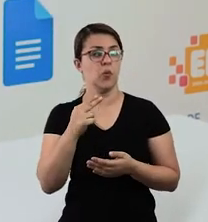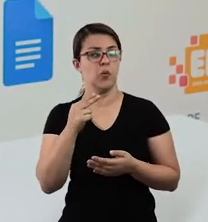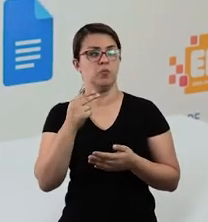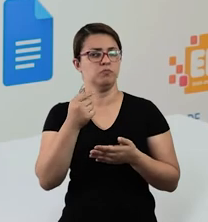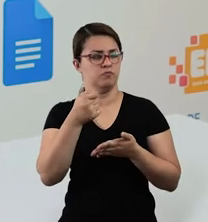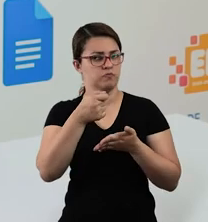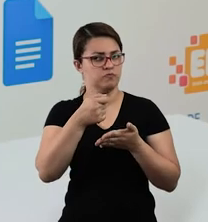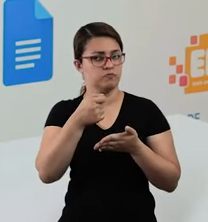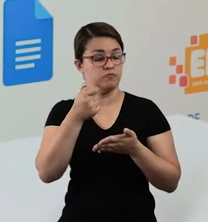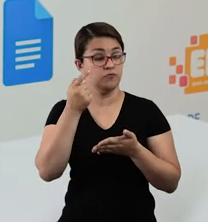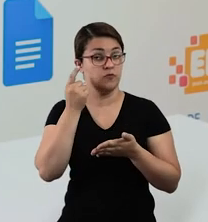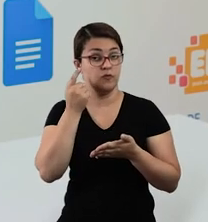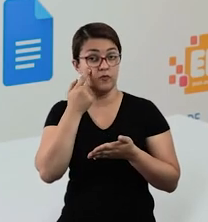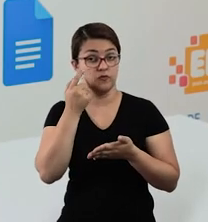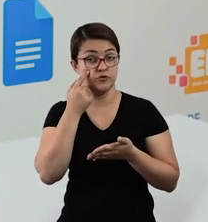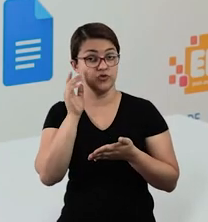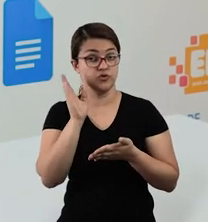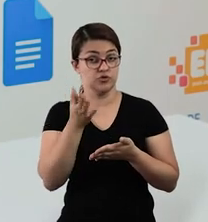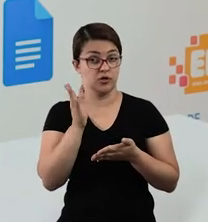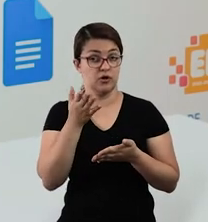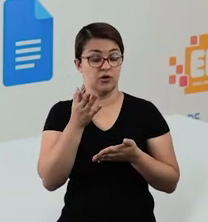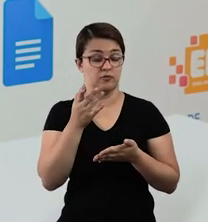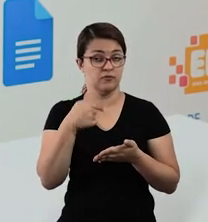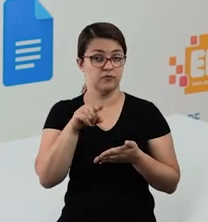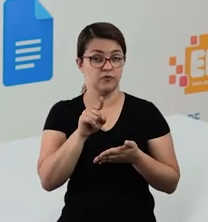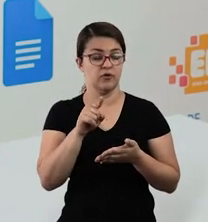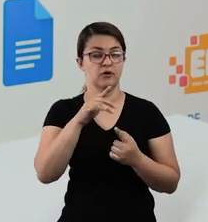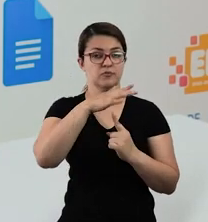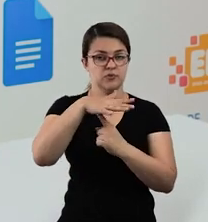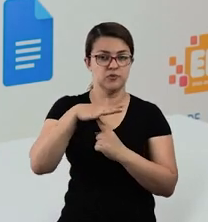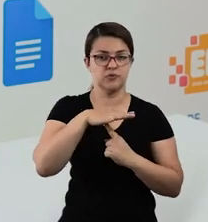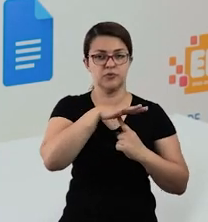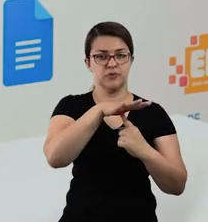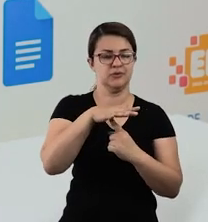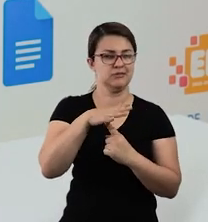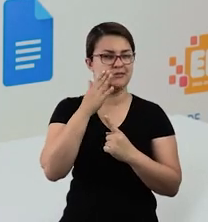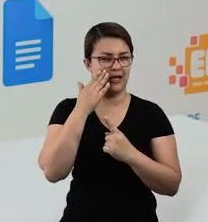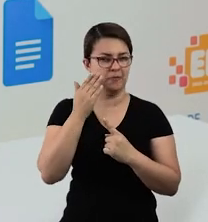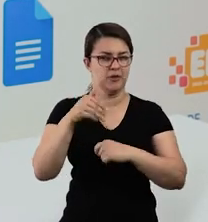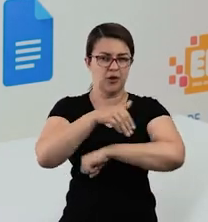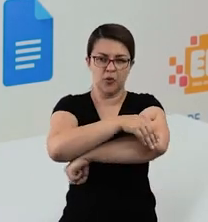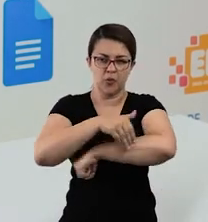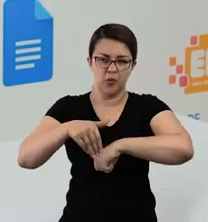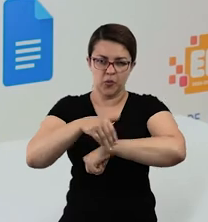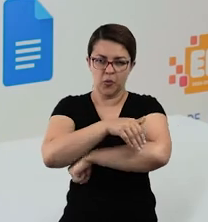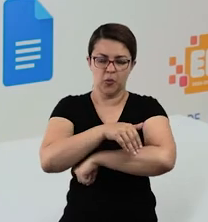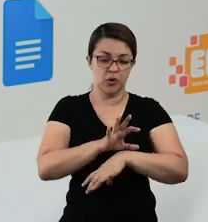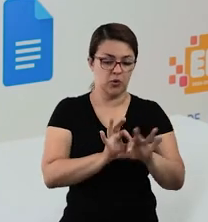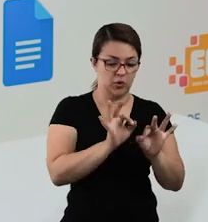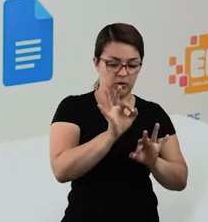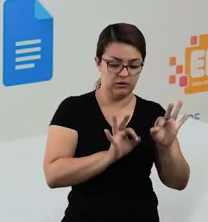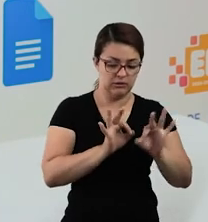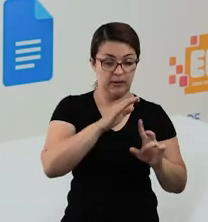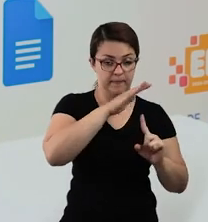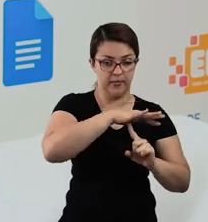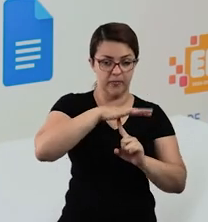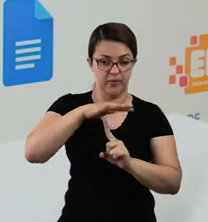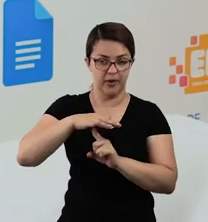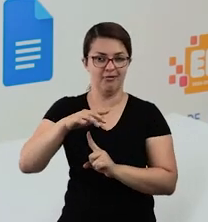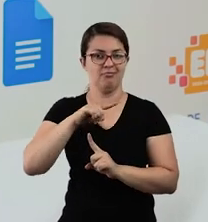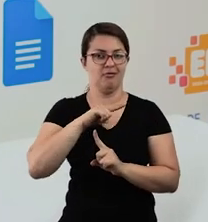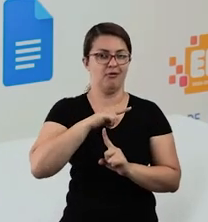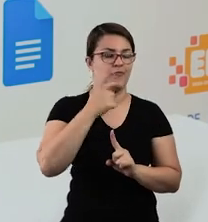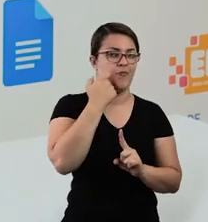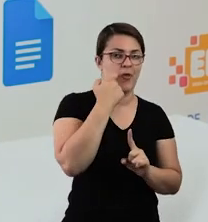alguma feira livre. Feira livre é aquela lá que quando a gente está passando, o pessoal fecha a rua, montam barraquinhas que lá vende